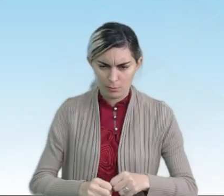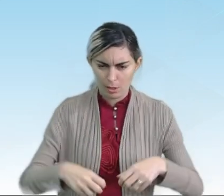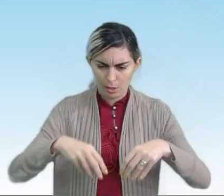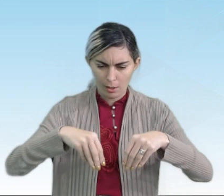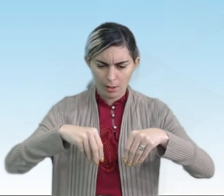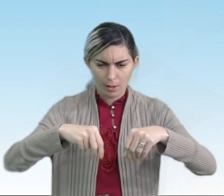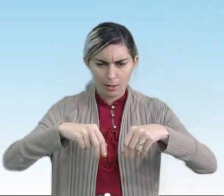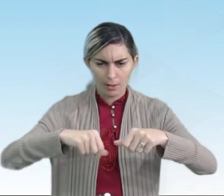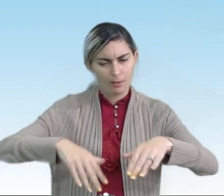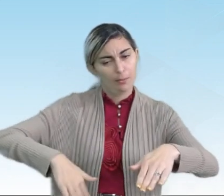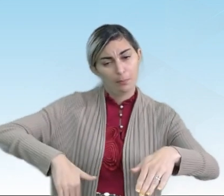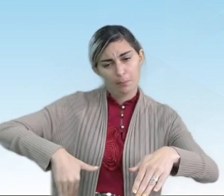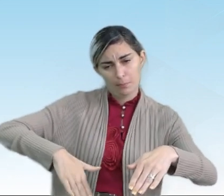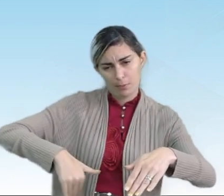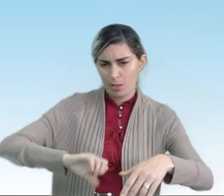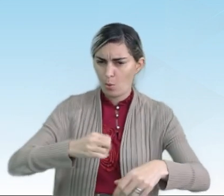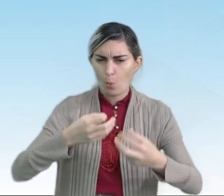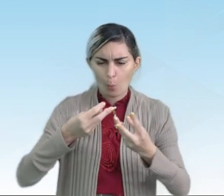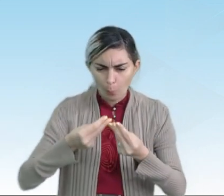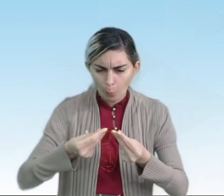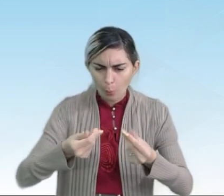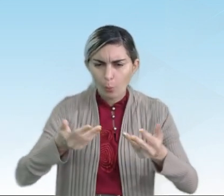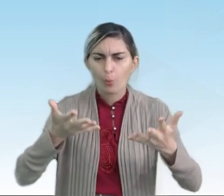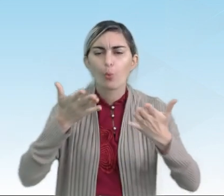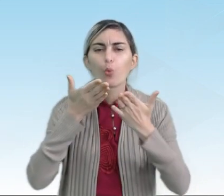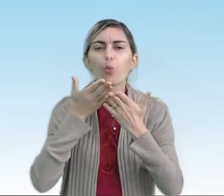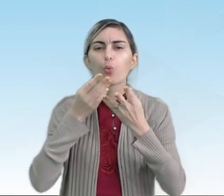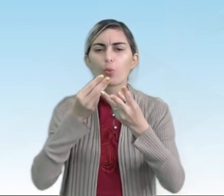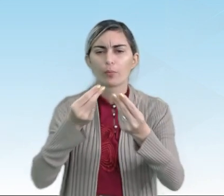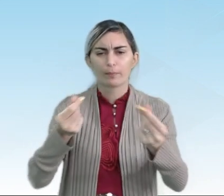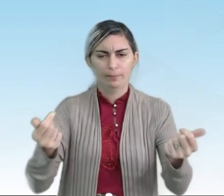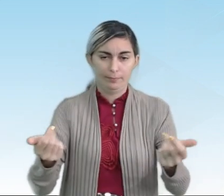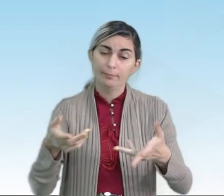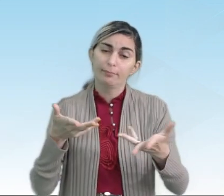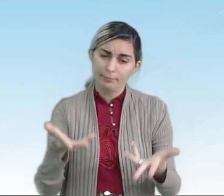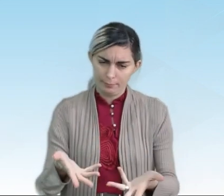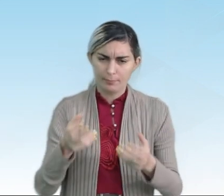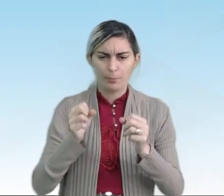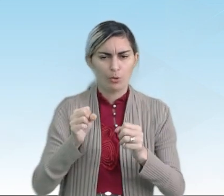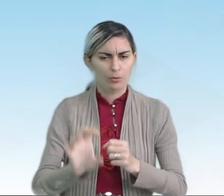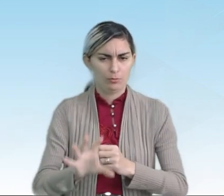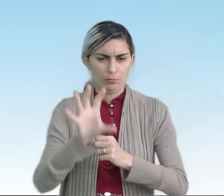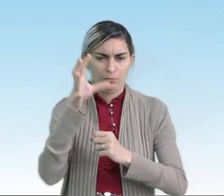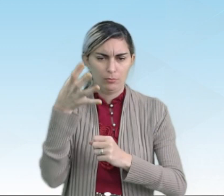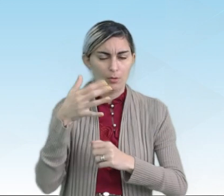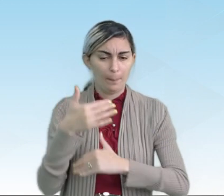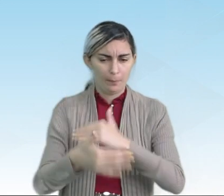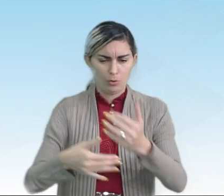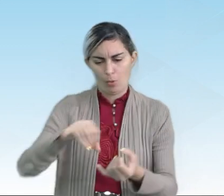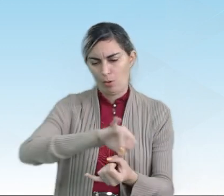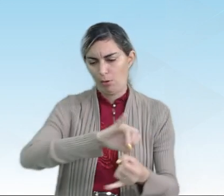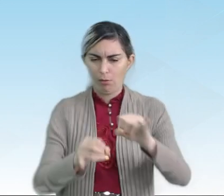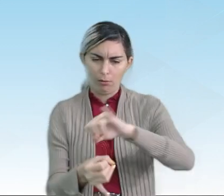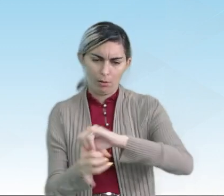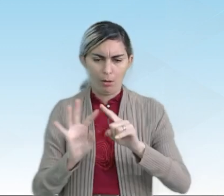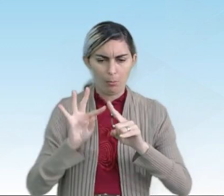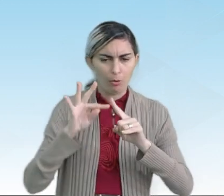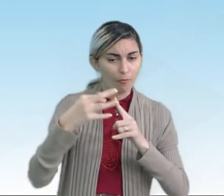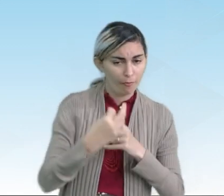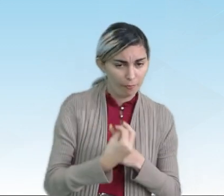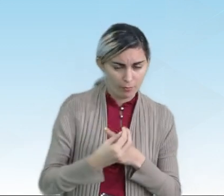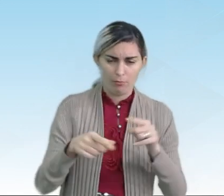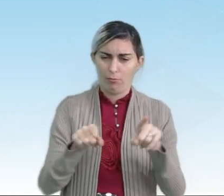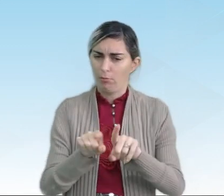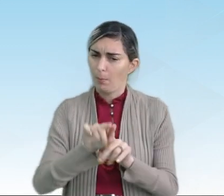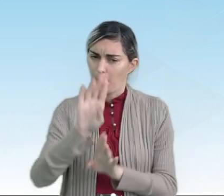praias ou a poeira. No intemperismo, podem ocorrer processos químicos, físicos e